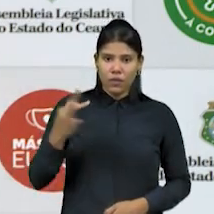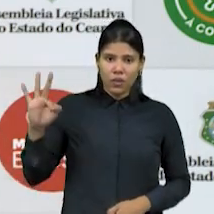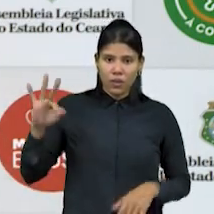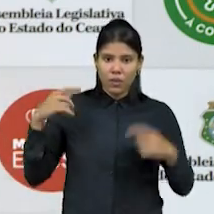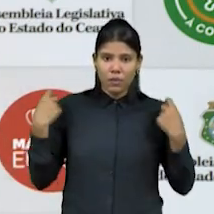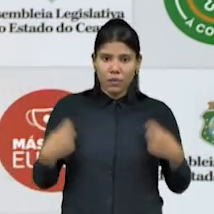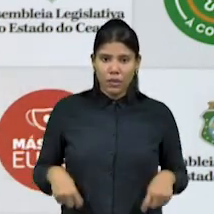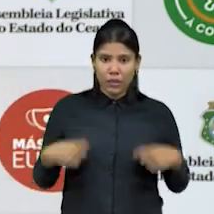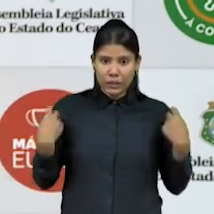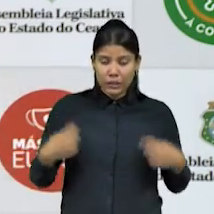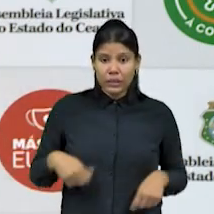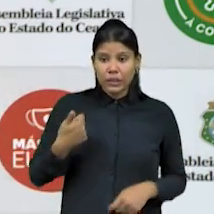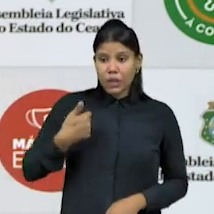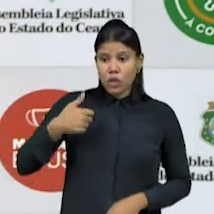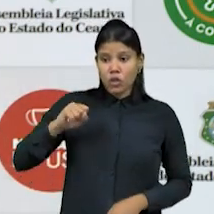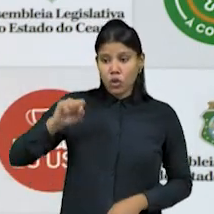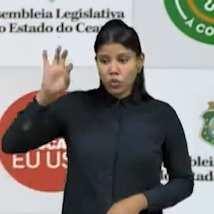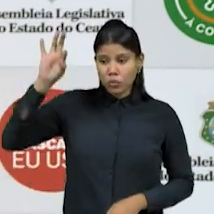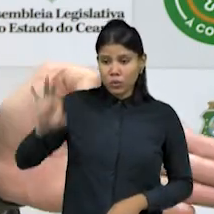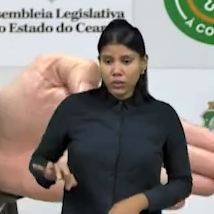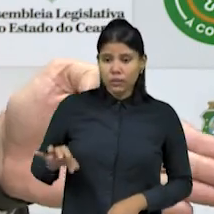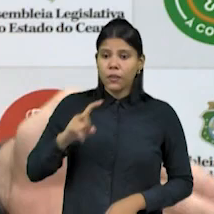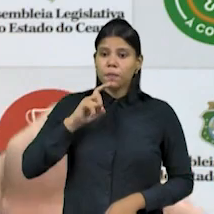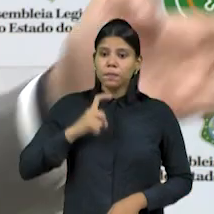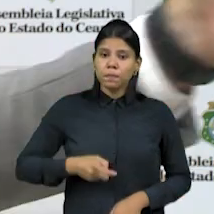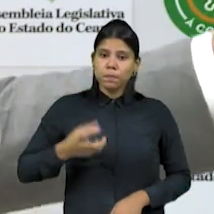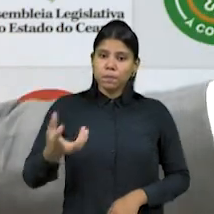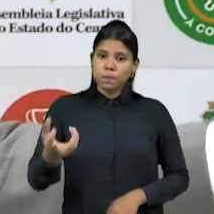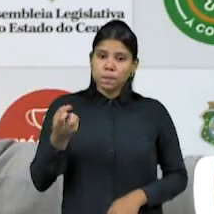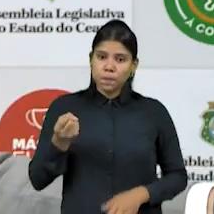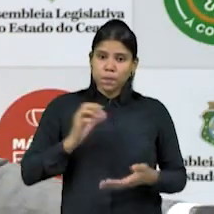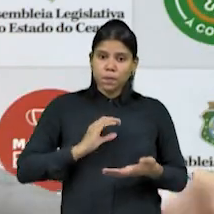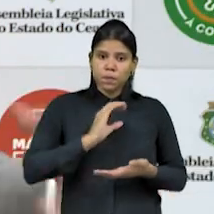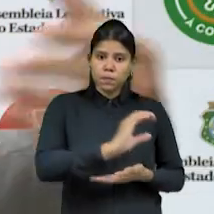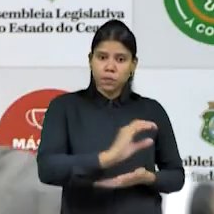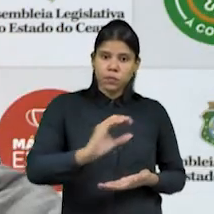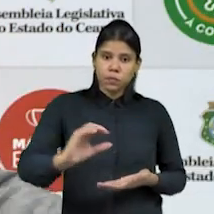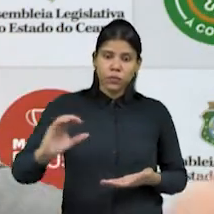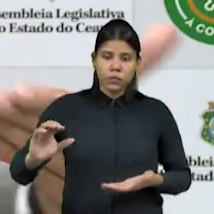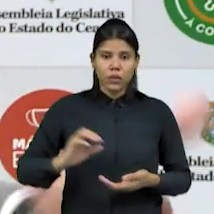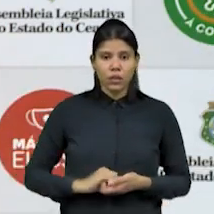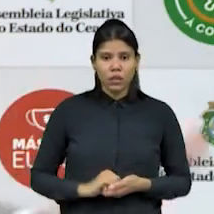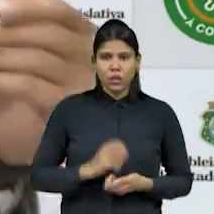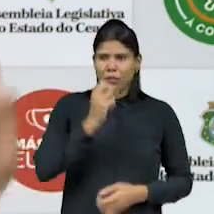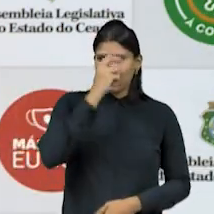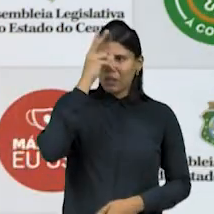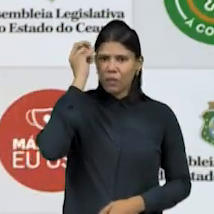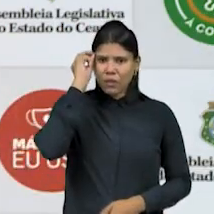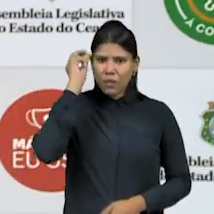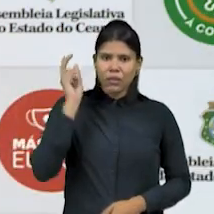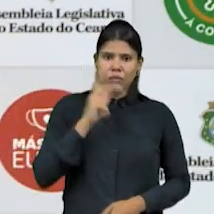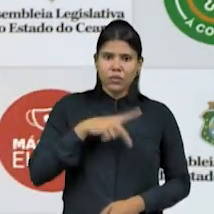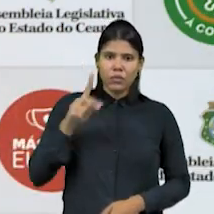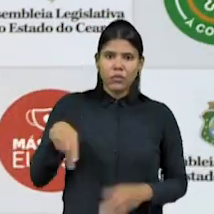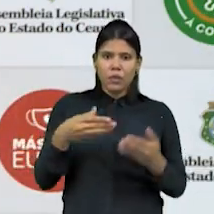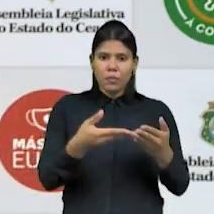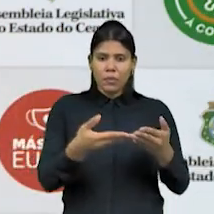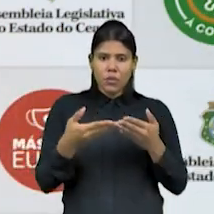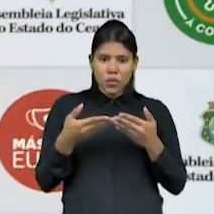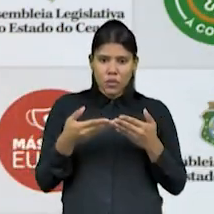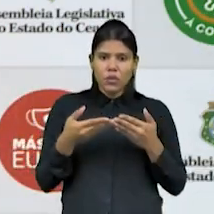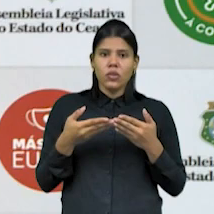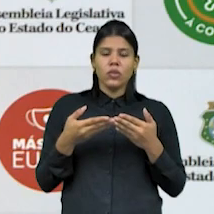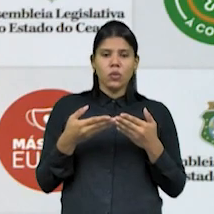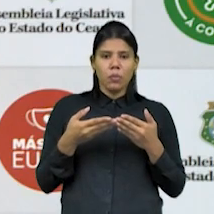% dos impostos com educação, tantos professores e aqui os prefeitos pedindo recursos para pagar o reajuste do piso salarial nacional